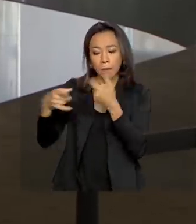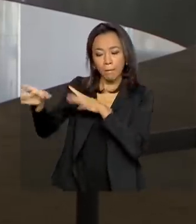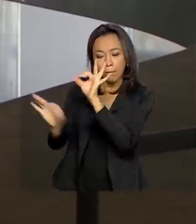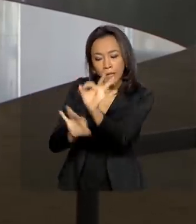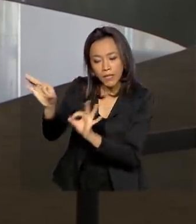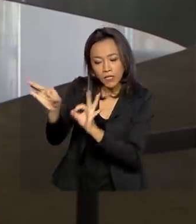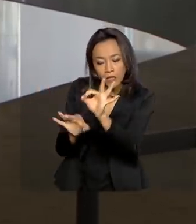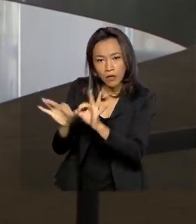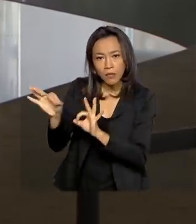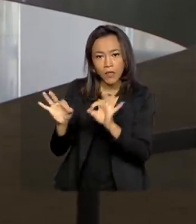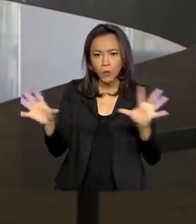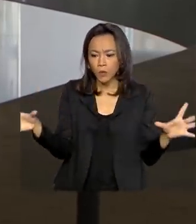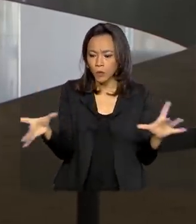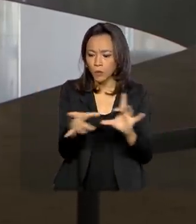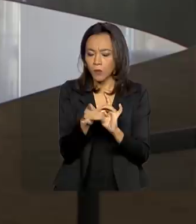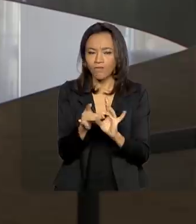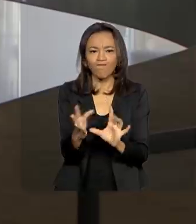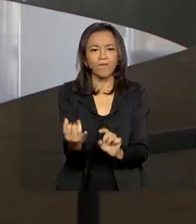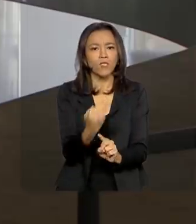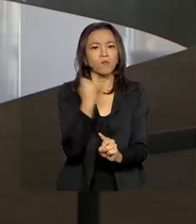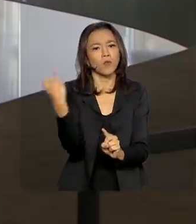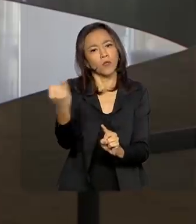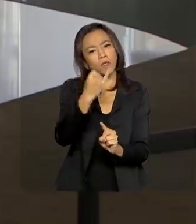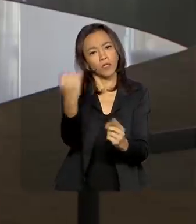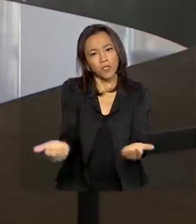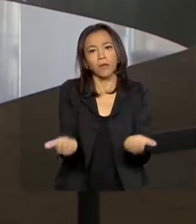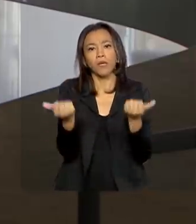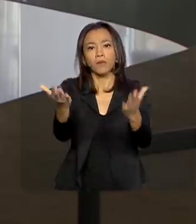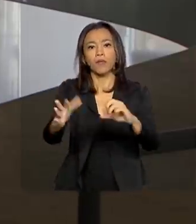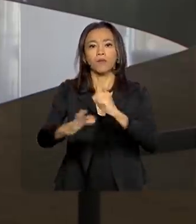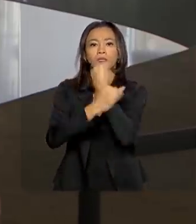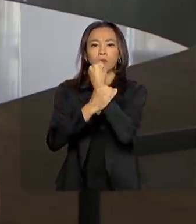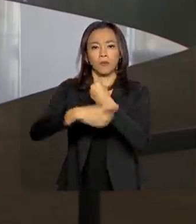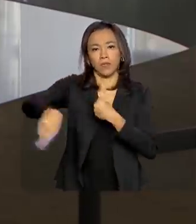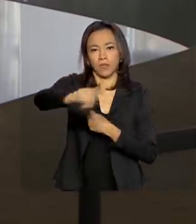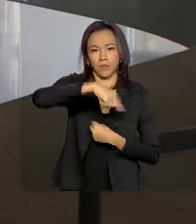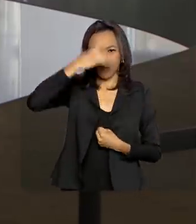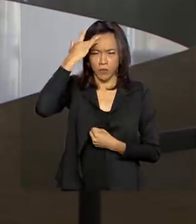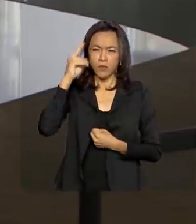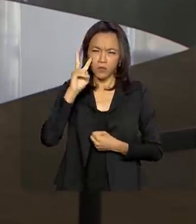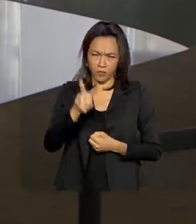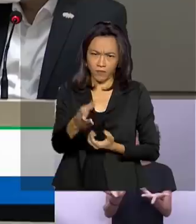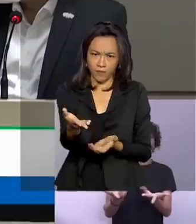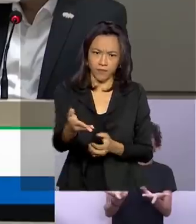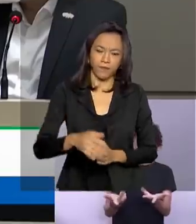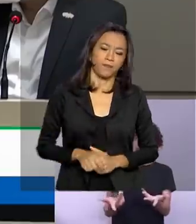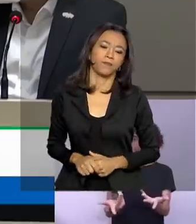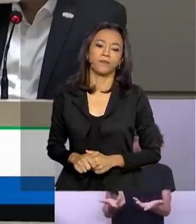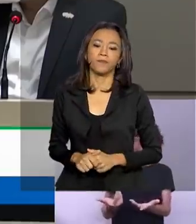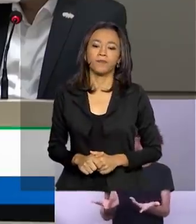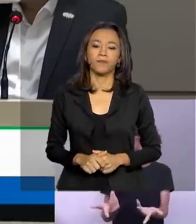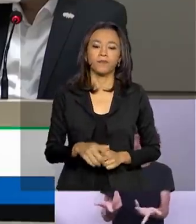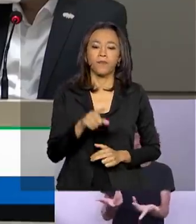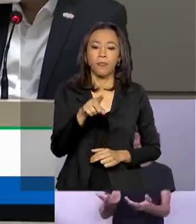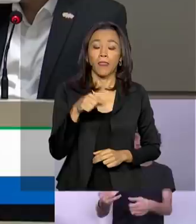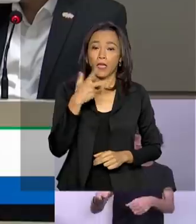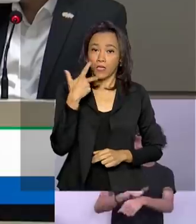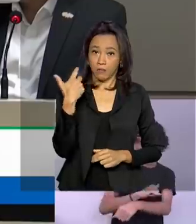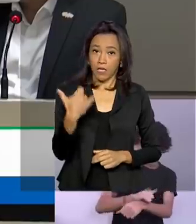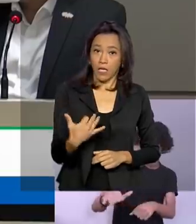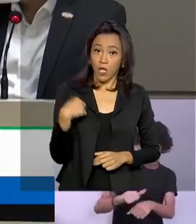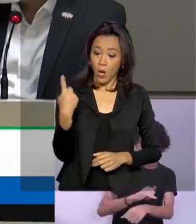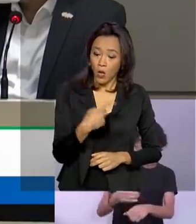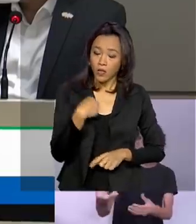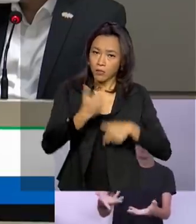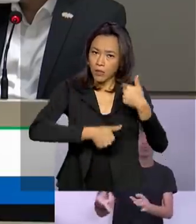fundamentais para garantir a tranquilidade da população. Vamos ouvir. A gente está trabalhando na parte